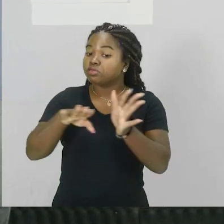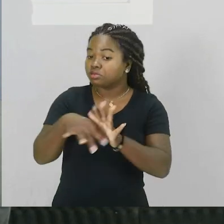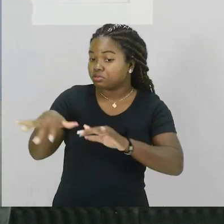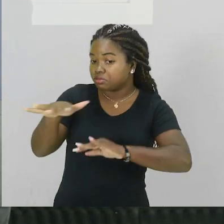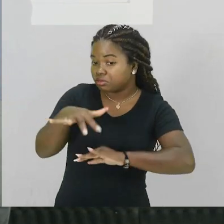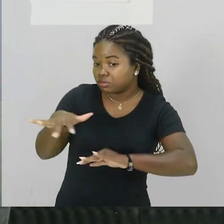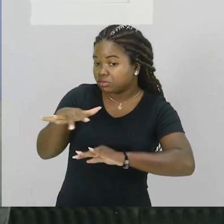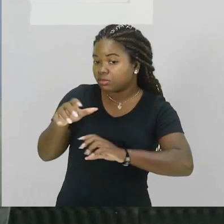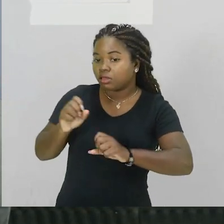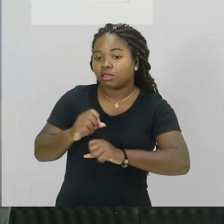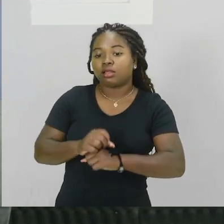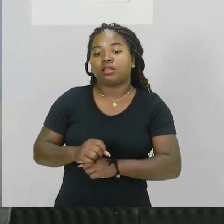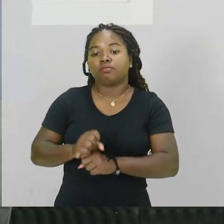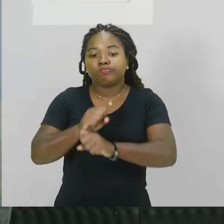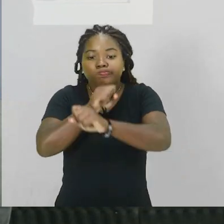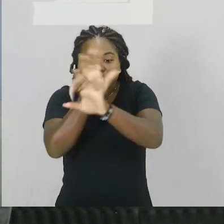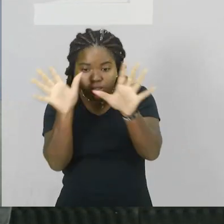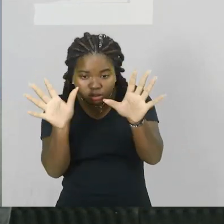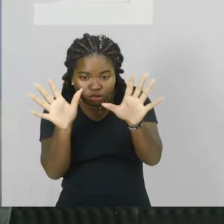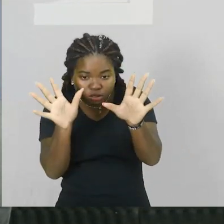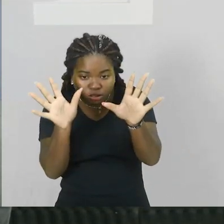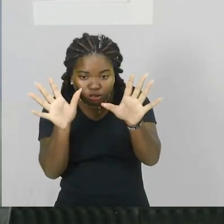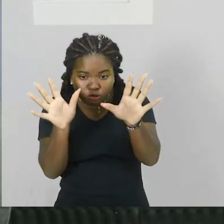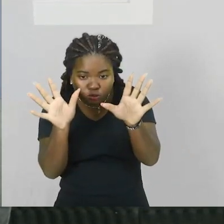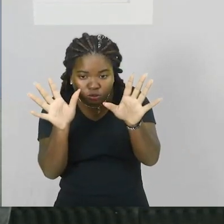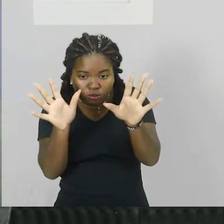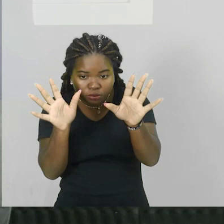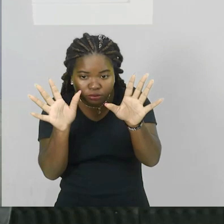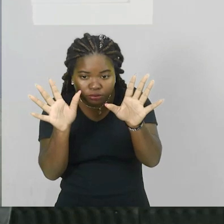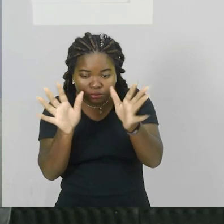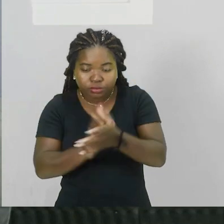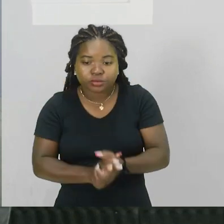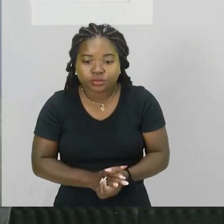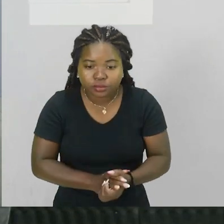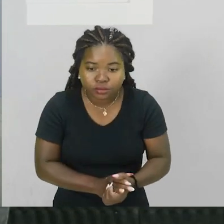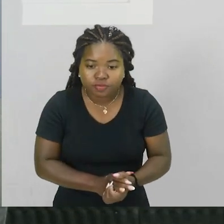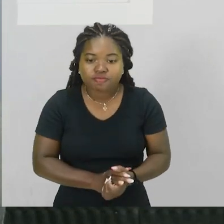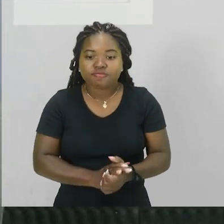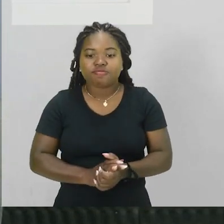em um ambiente muito iluminado acho que um tempo bacana o tempo